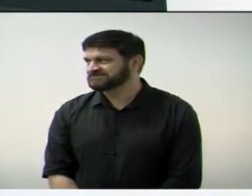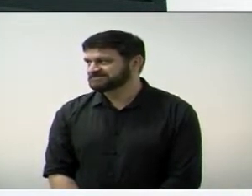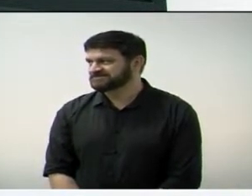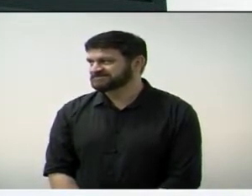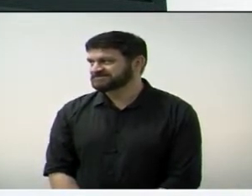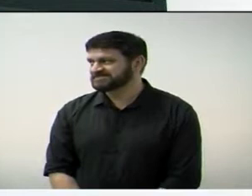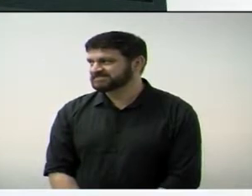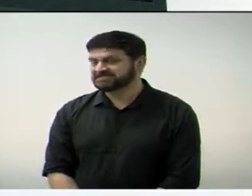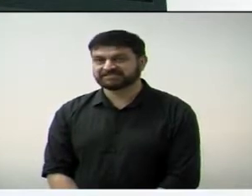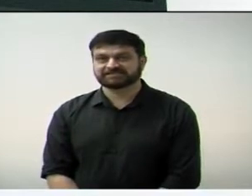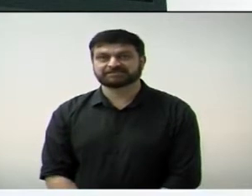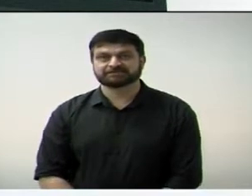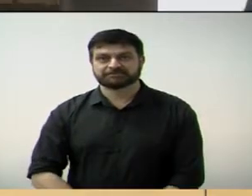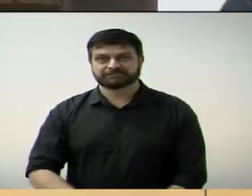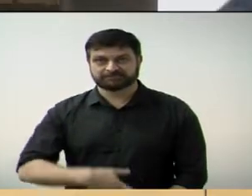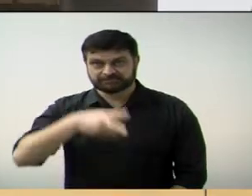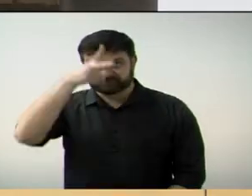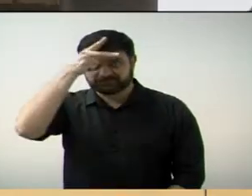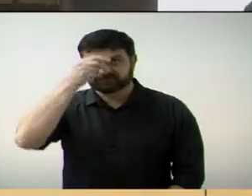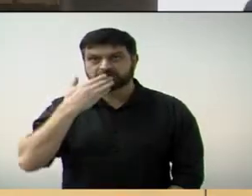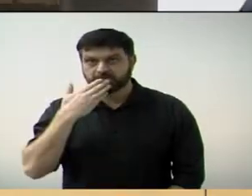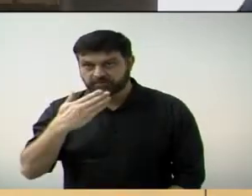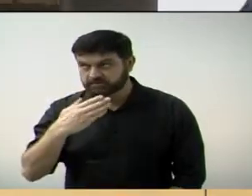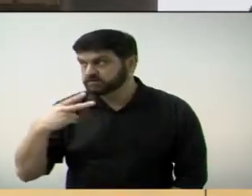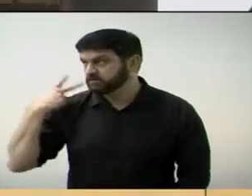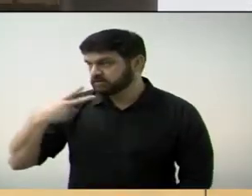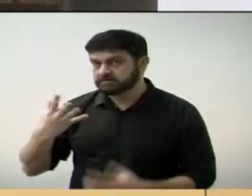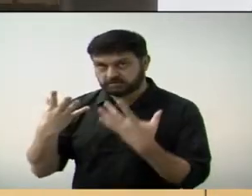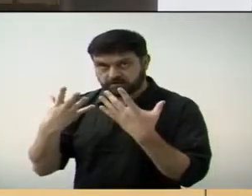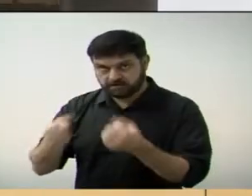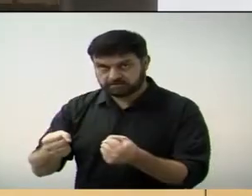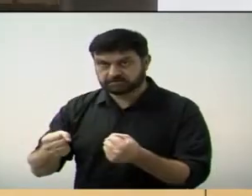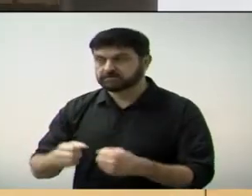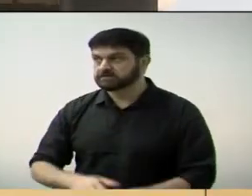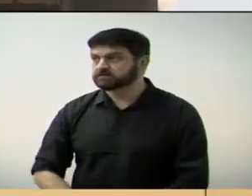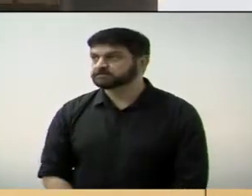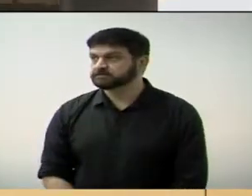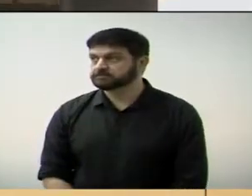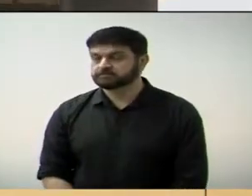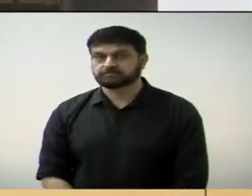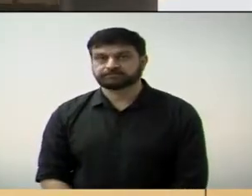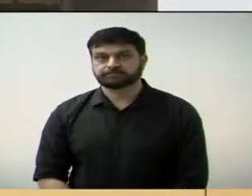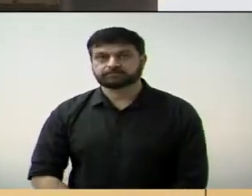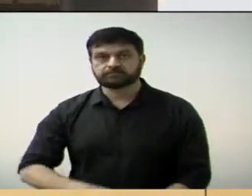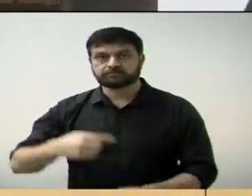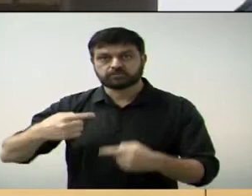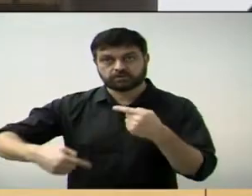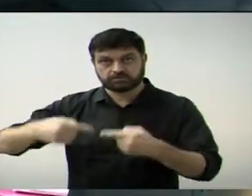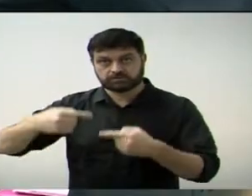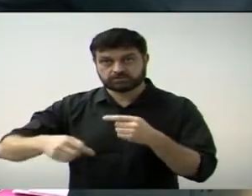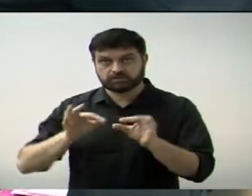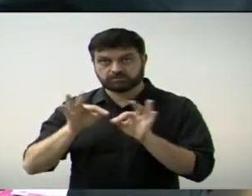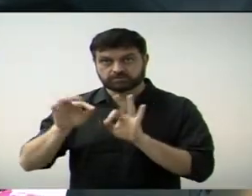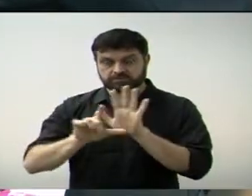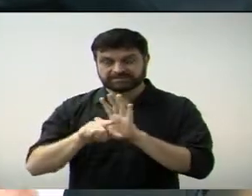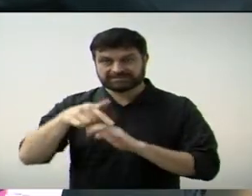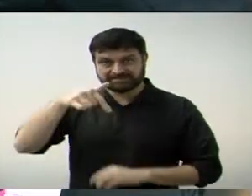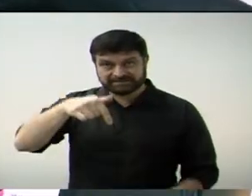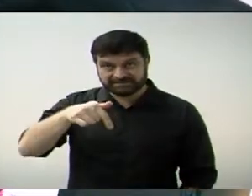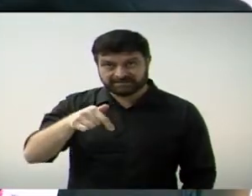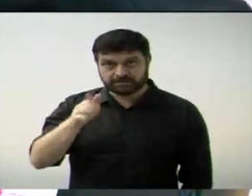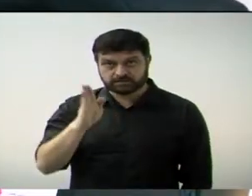A solicitação do Executivo foi aprovada por unanimidade. Segundo a discussão do Projeto de Lei 7